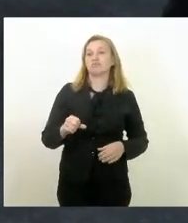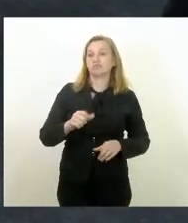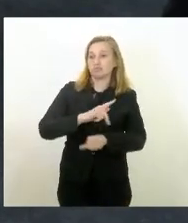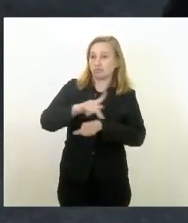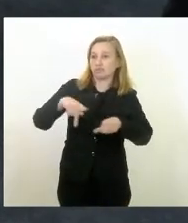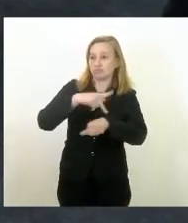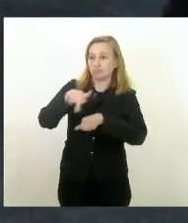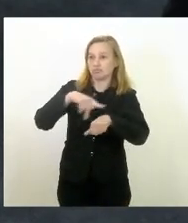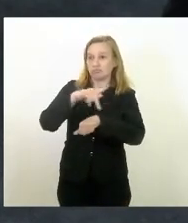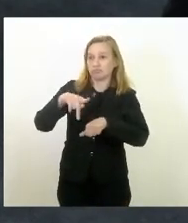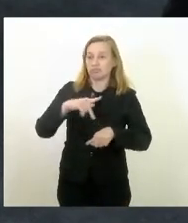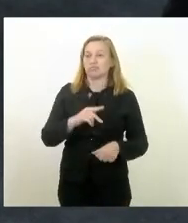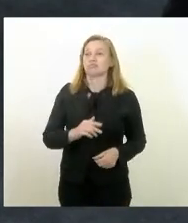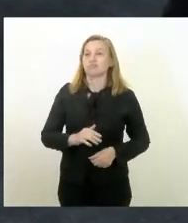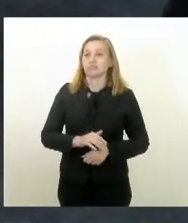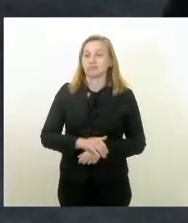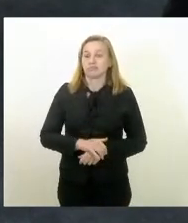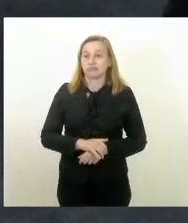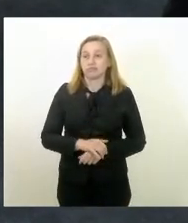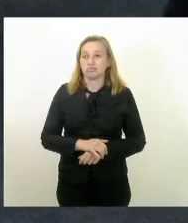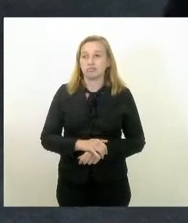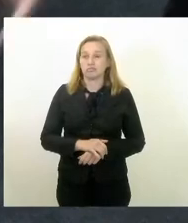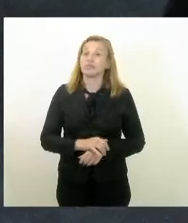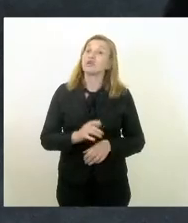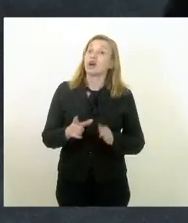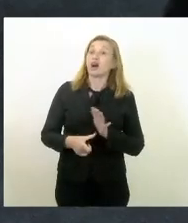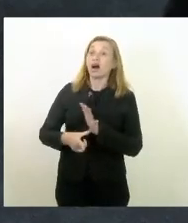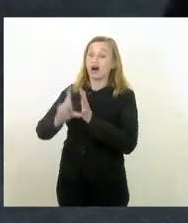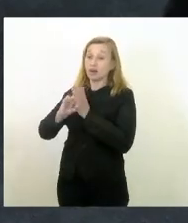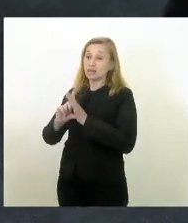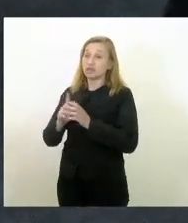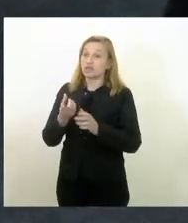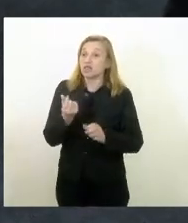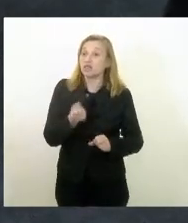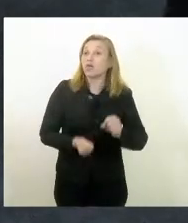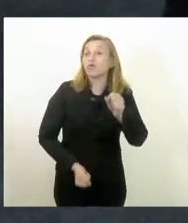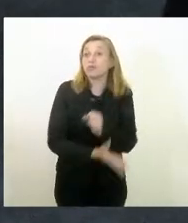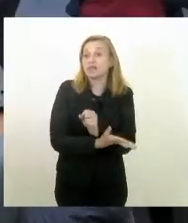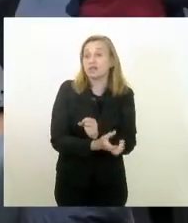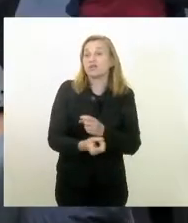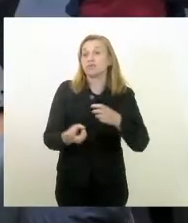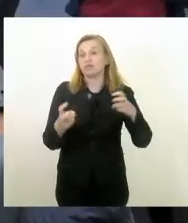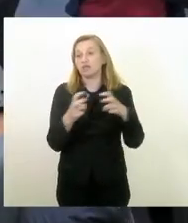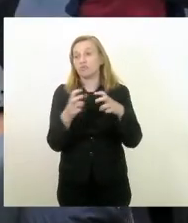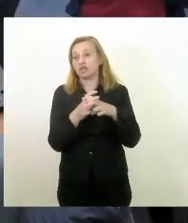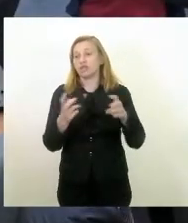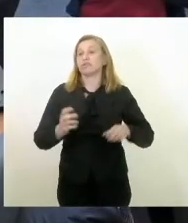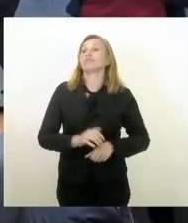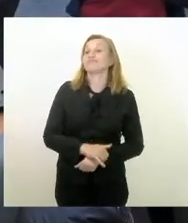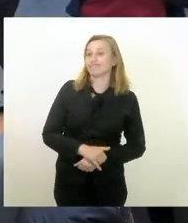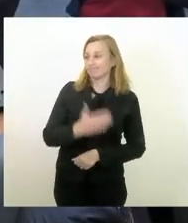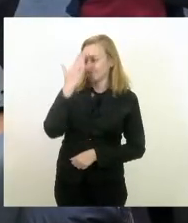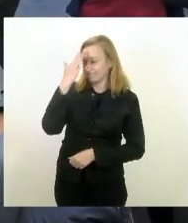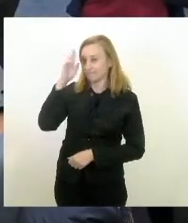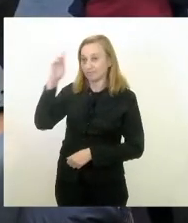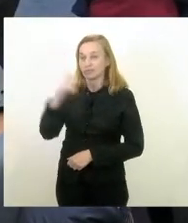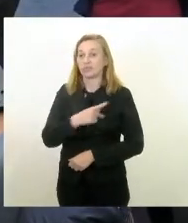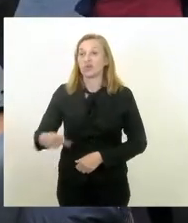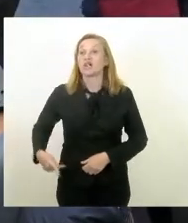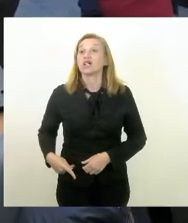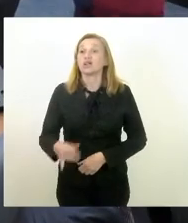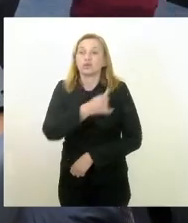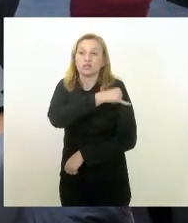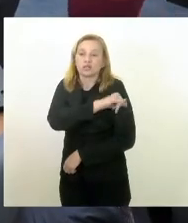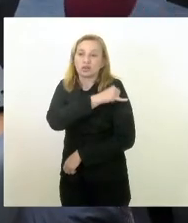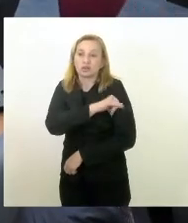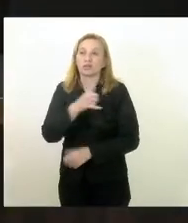outrora era regado de corrupção e de briga obrigado presidente o Rio de Janeiro está sentindo falta